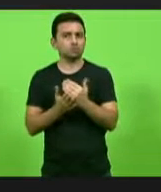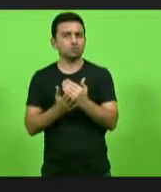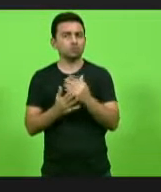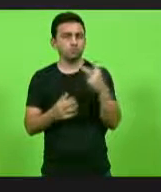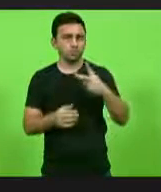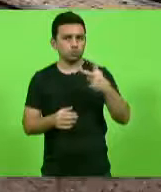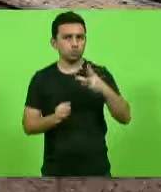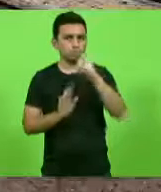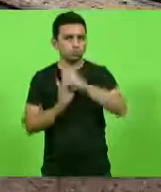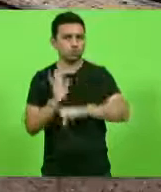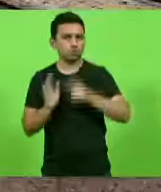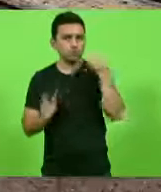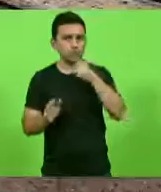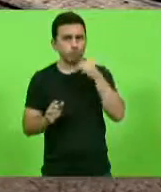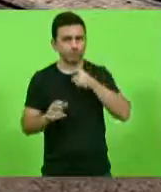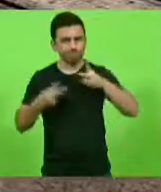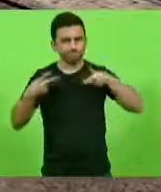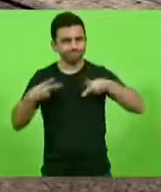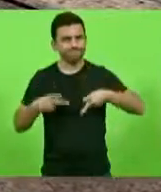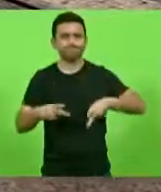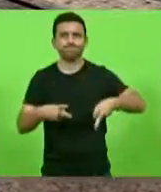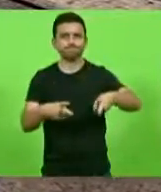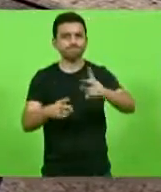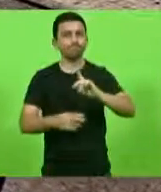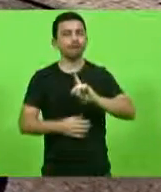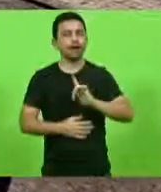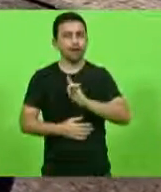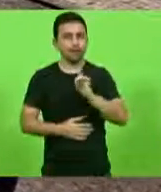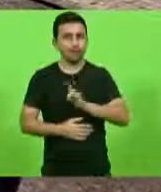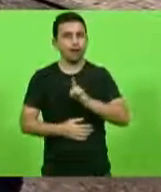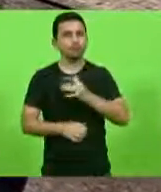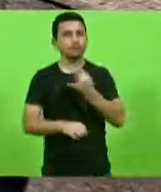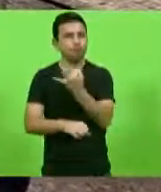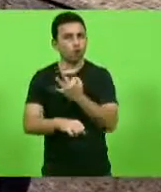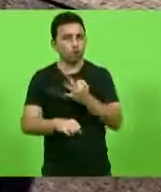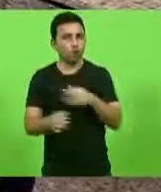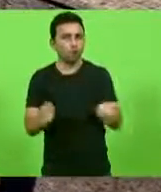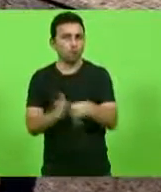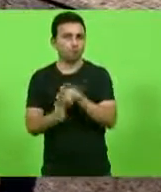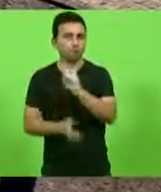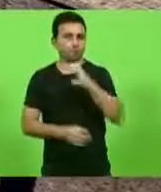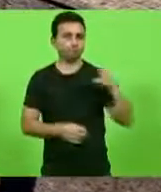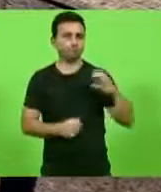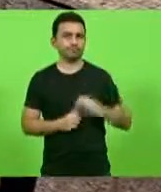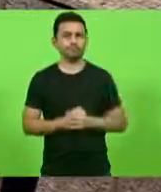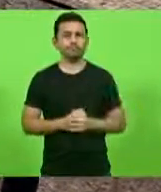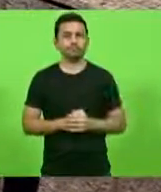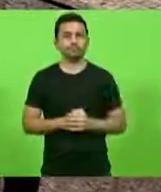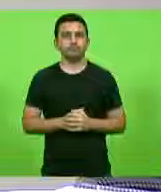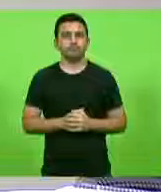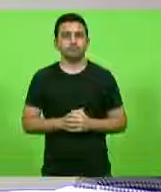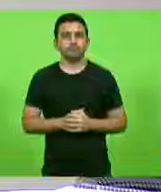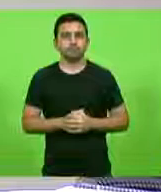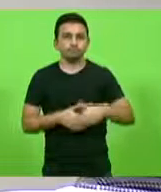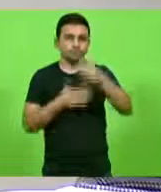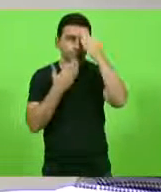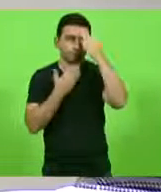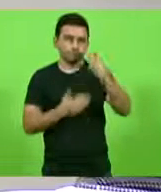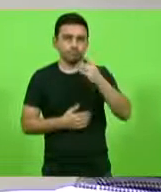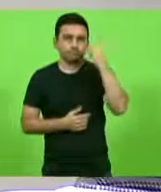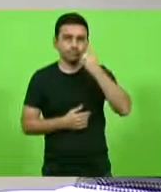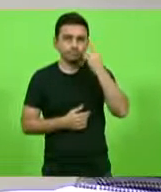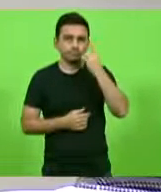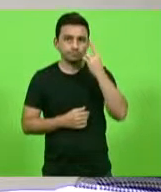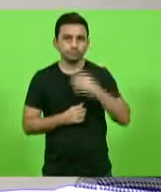certeza, vamos preservar a gramática formal aqui do nosso Estado. Obrigado, deputados. Na sequência,